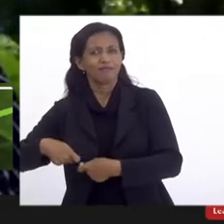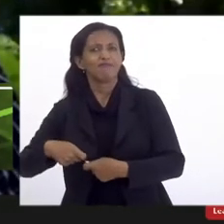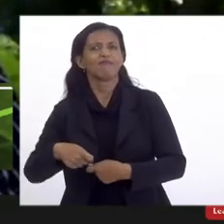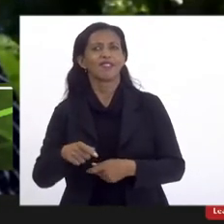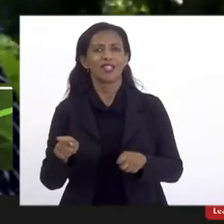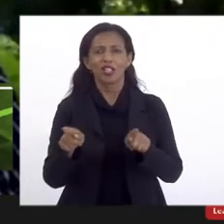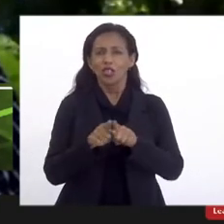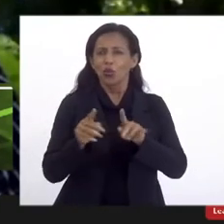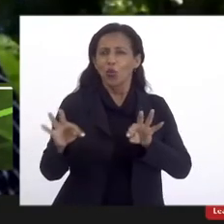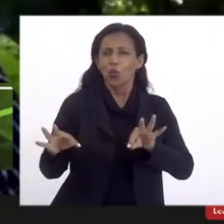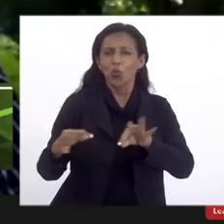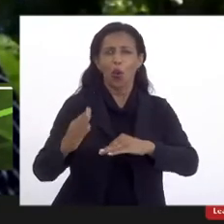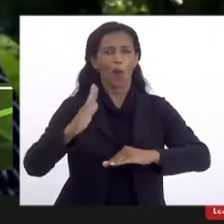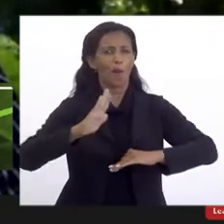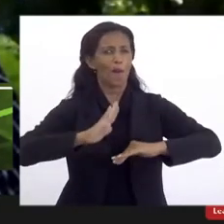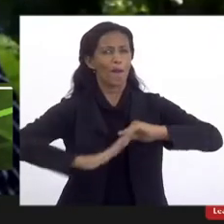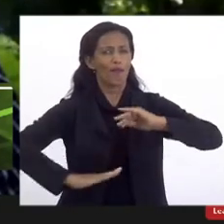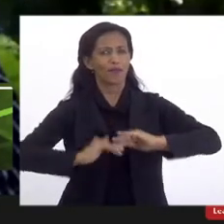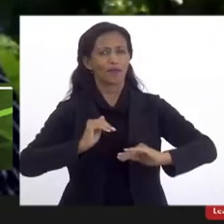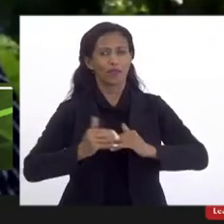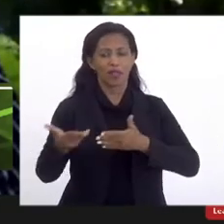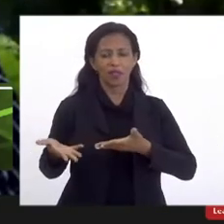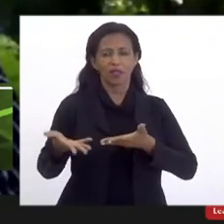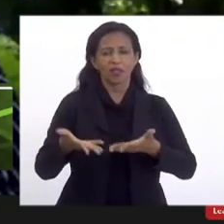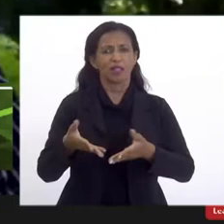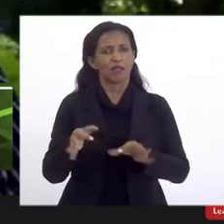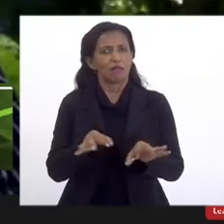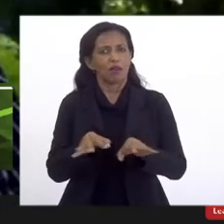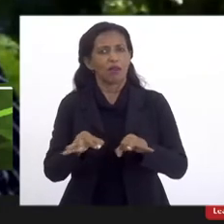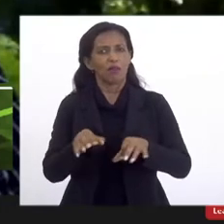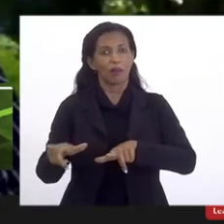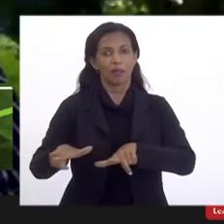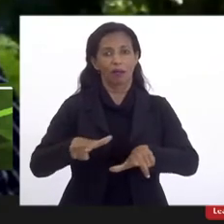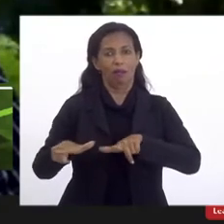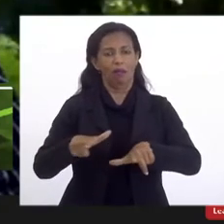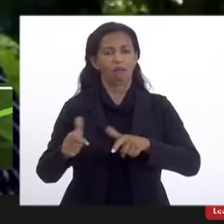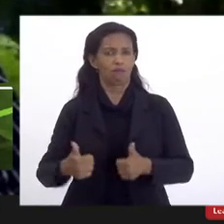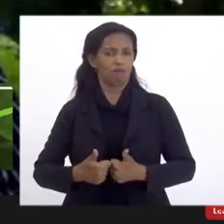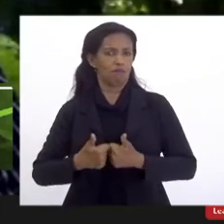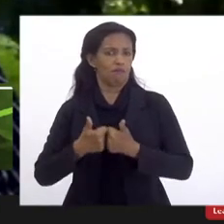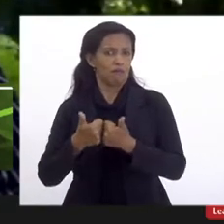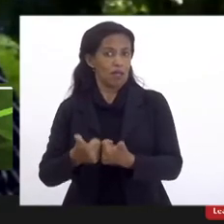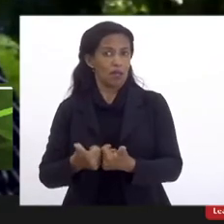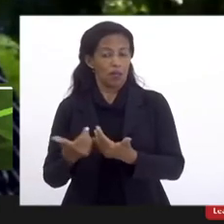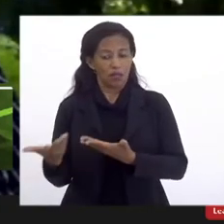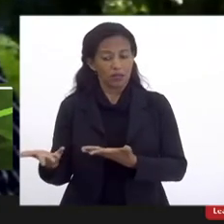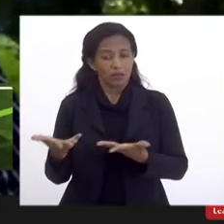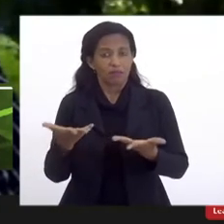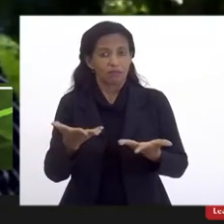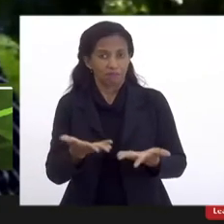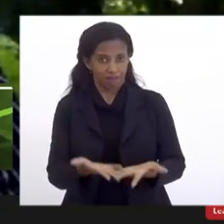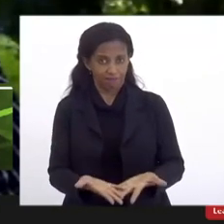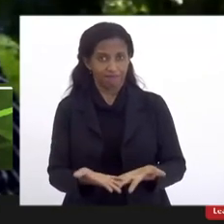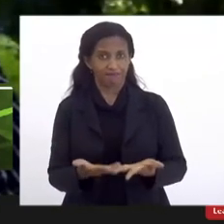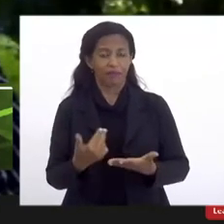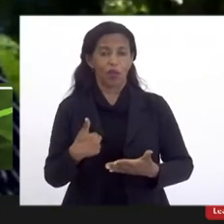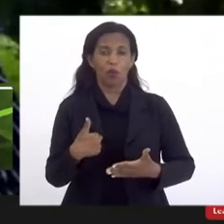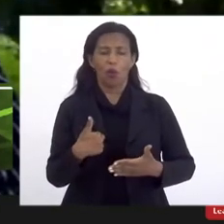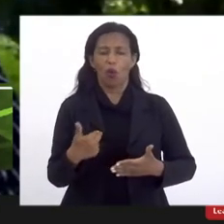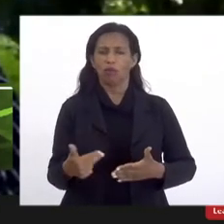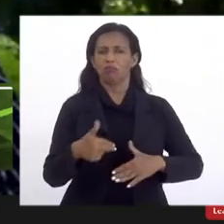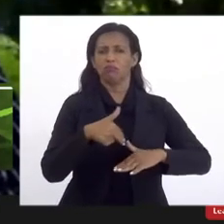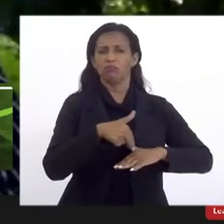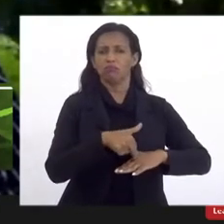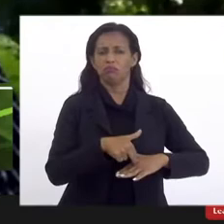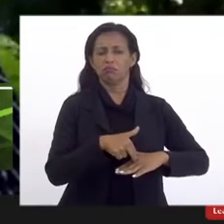discentes levando uma condição de trabalho muito melhor. Sendo assim, eu coloco aqui a posição da UERJ totalmente